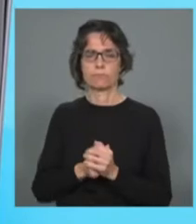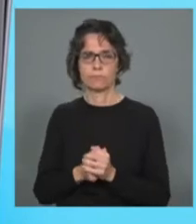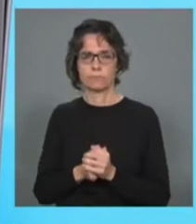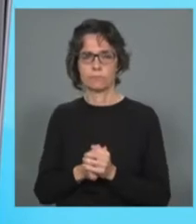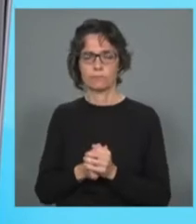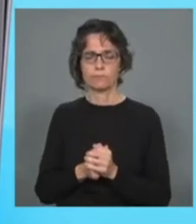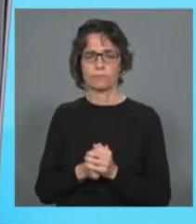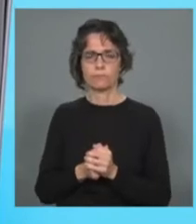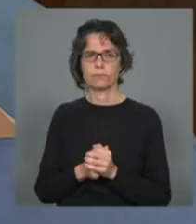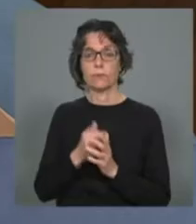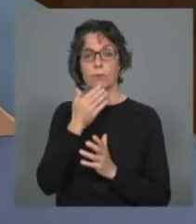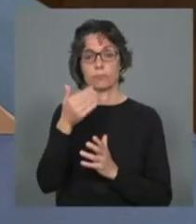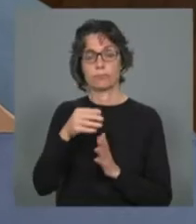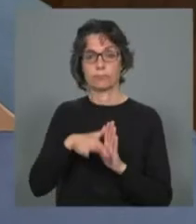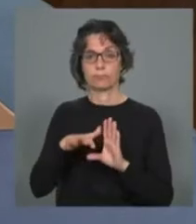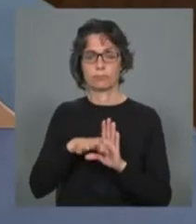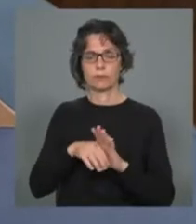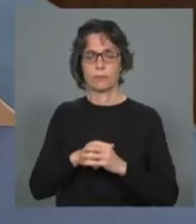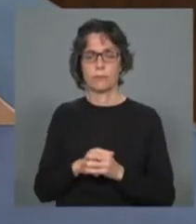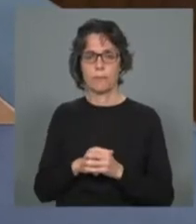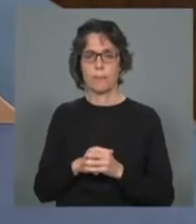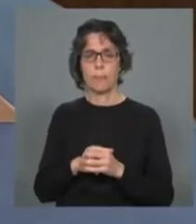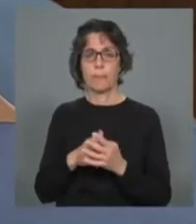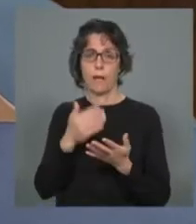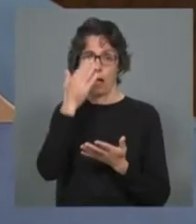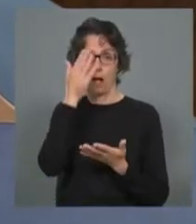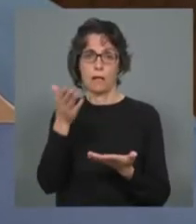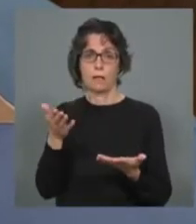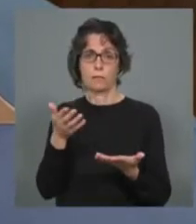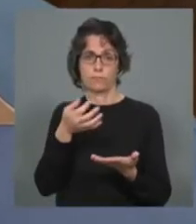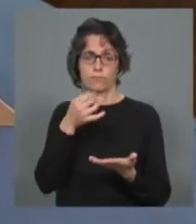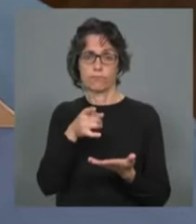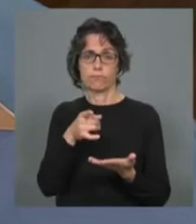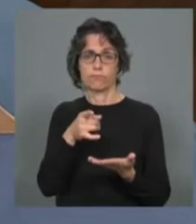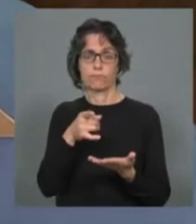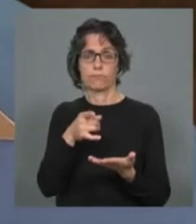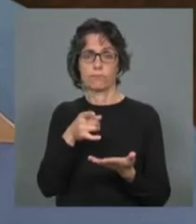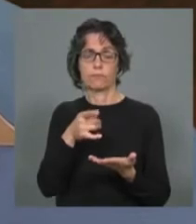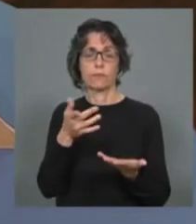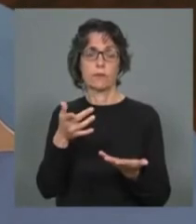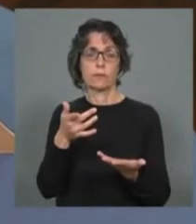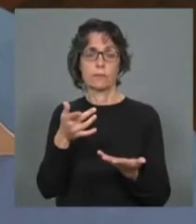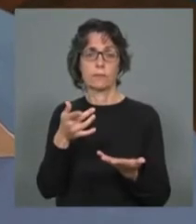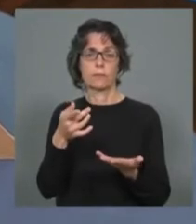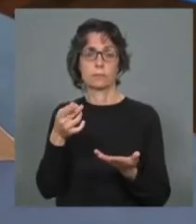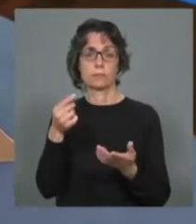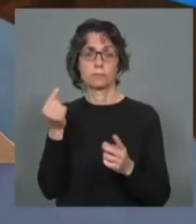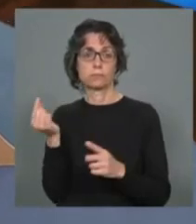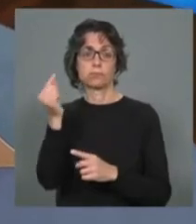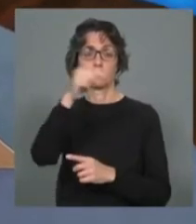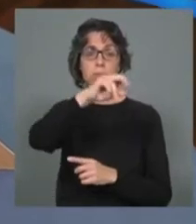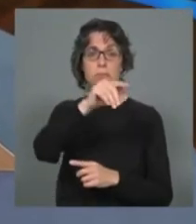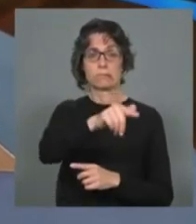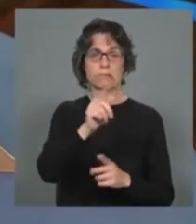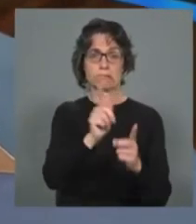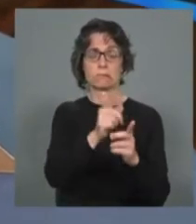estares connosco. Acredito que tenha sido um testemunho diferente este de estar com as pessoas que sofrem